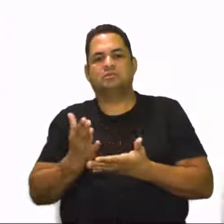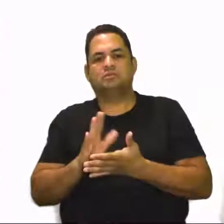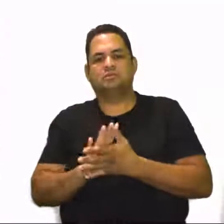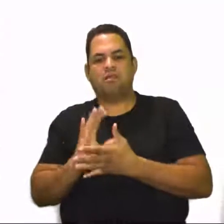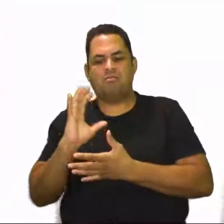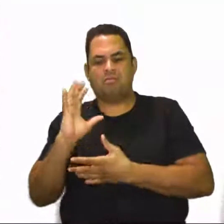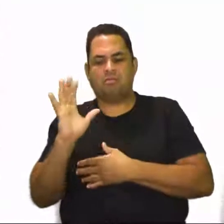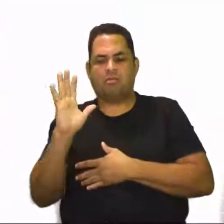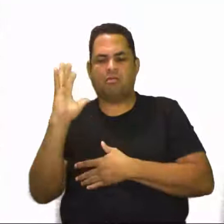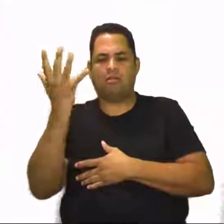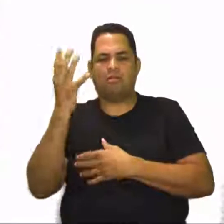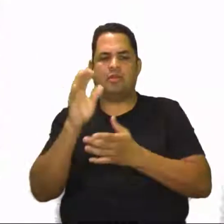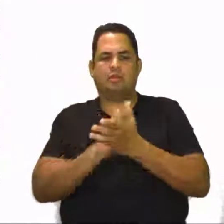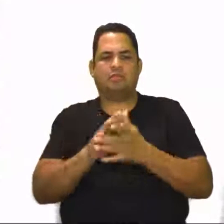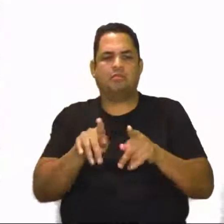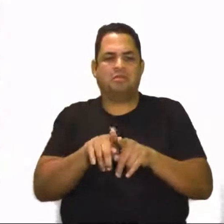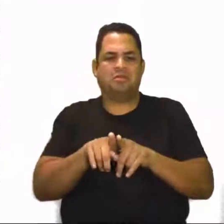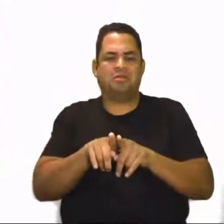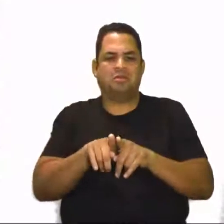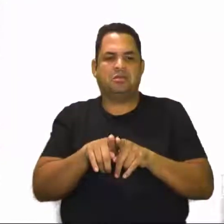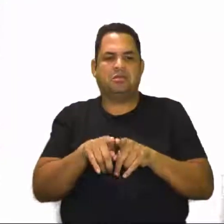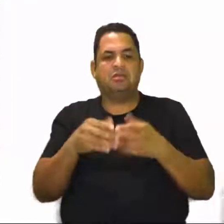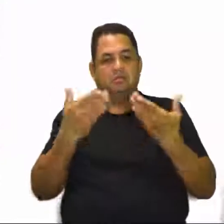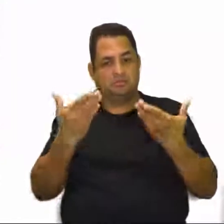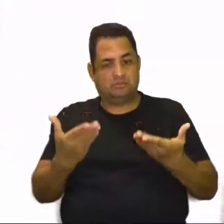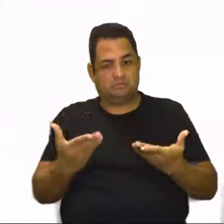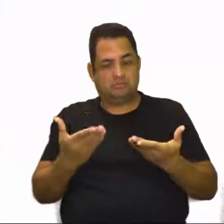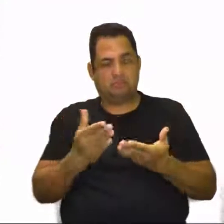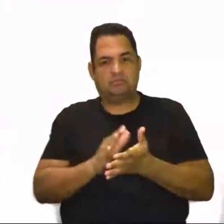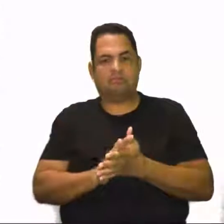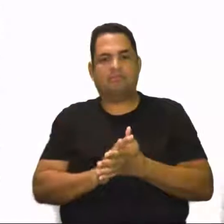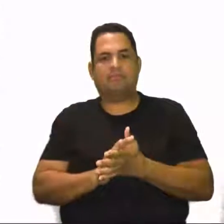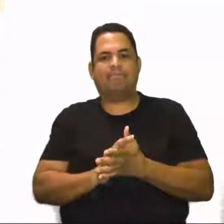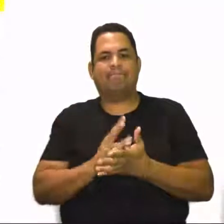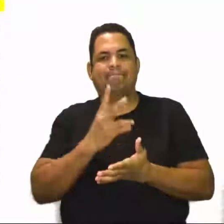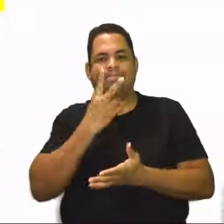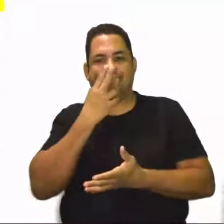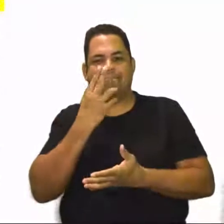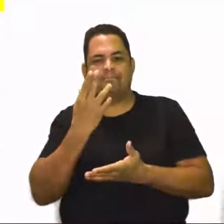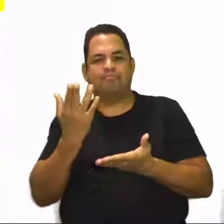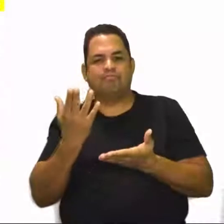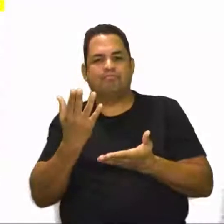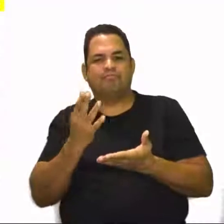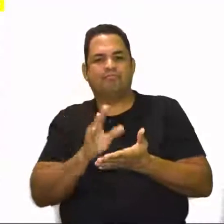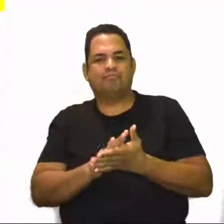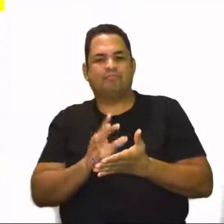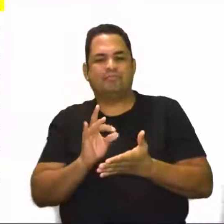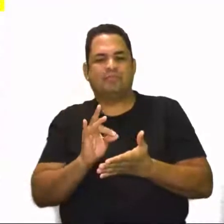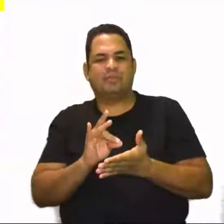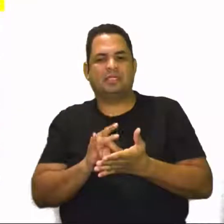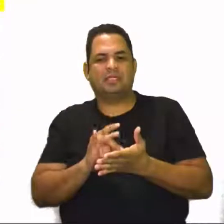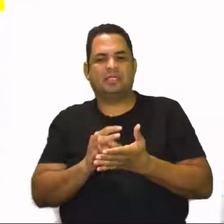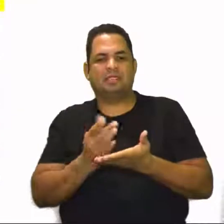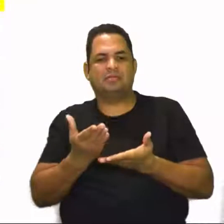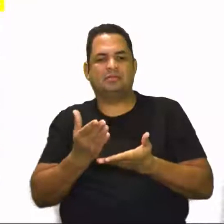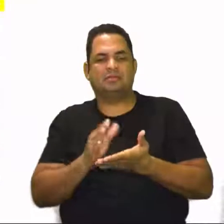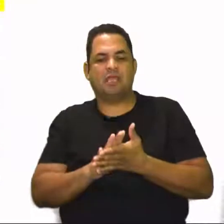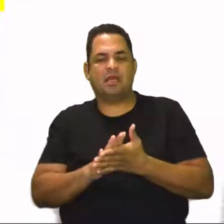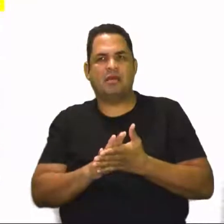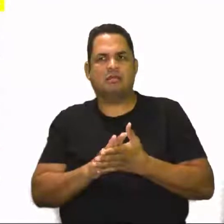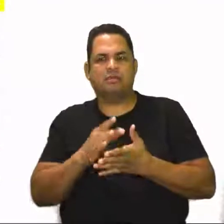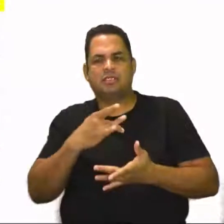climáticas e etc. Dessa forma, parece evidente que o estado de ser